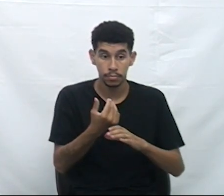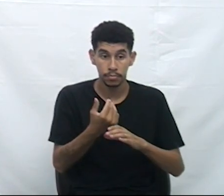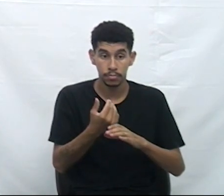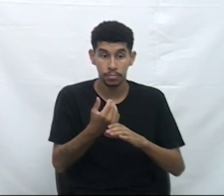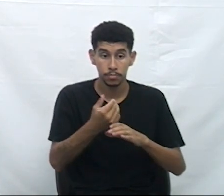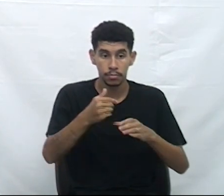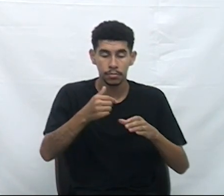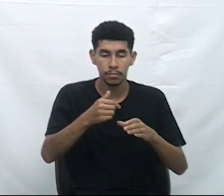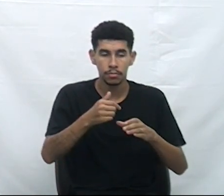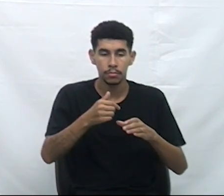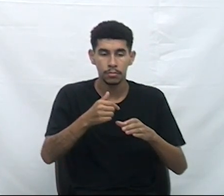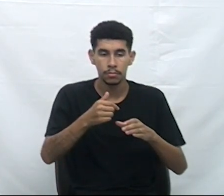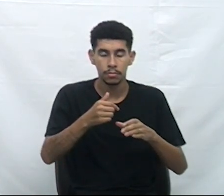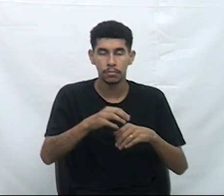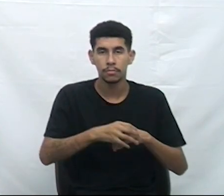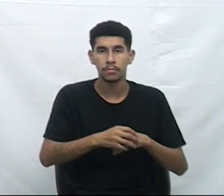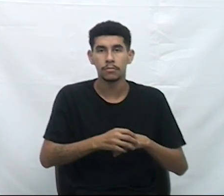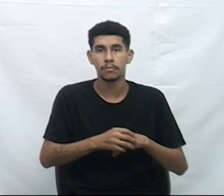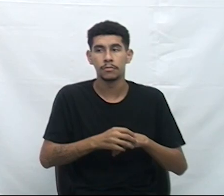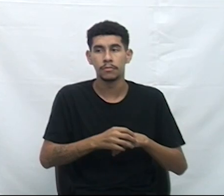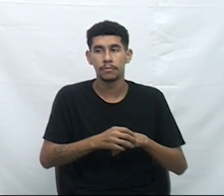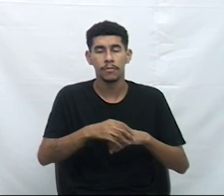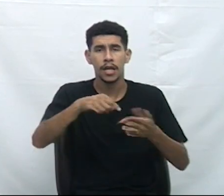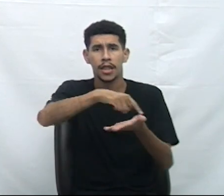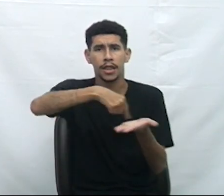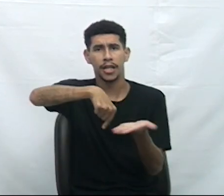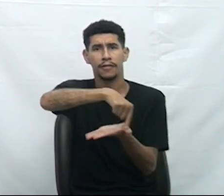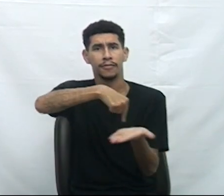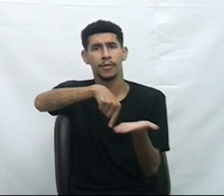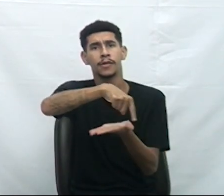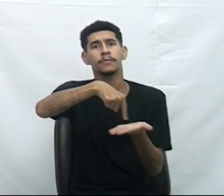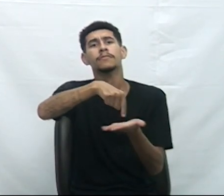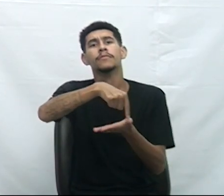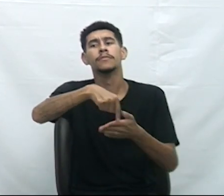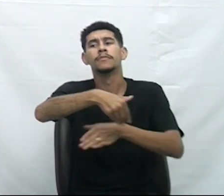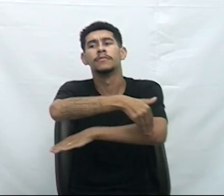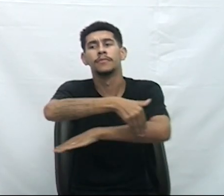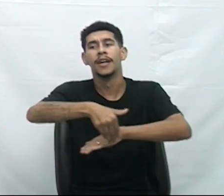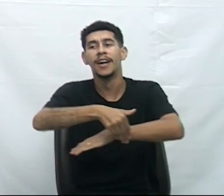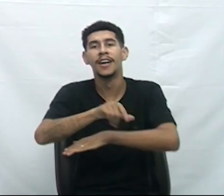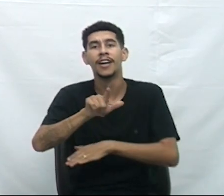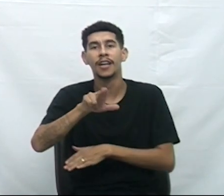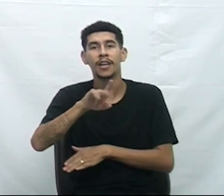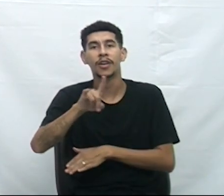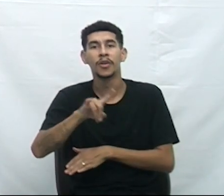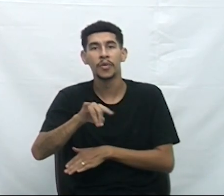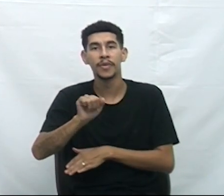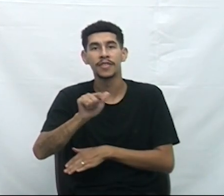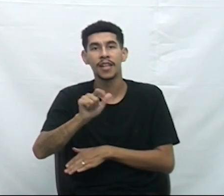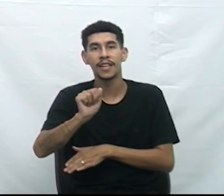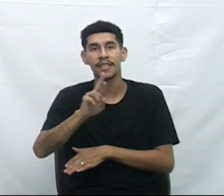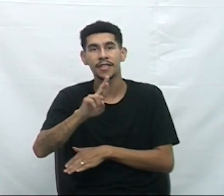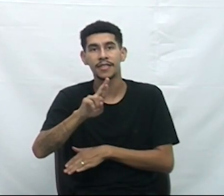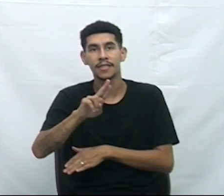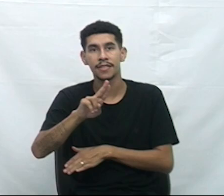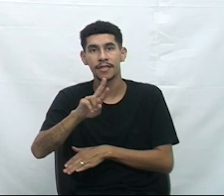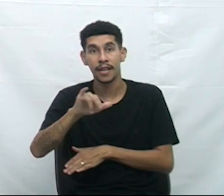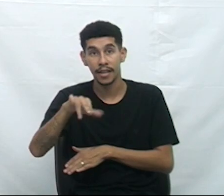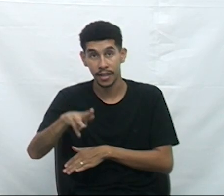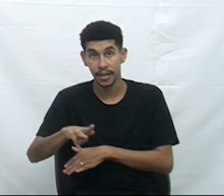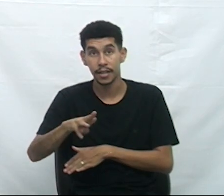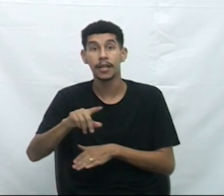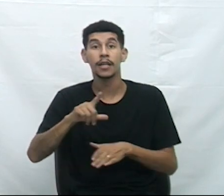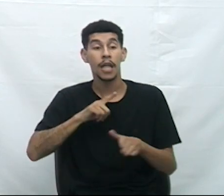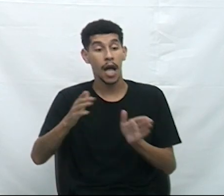alemão na Avenida Luiz Lazarim, de fronte ao número 2620, a fim de que haja acesso